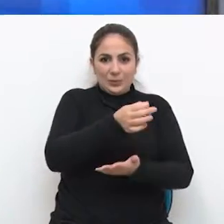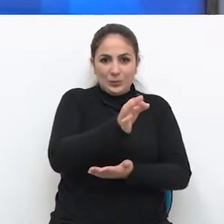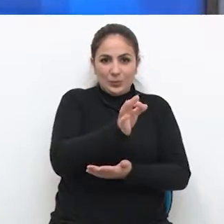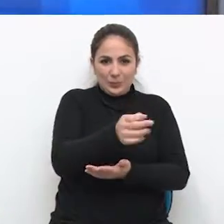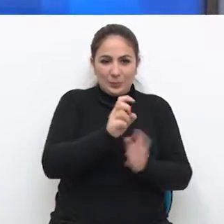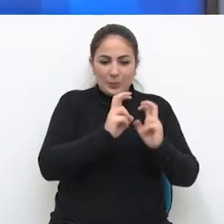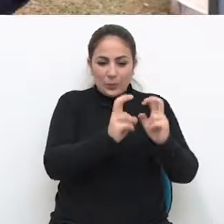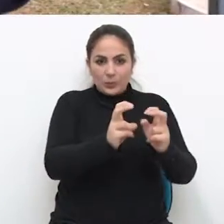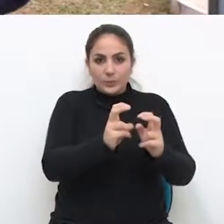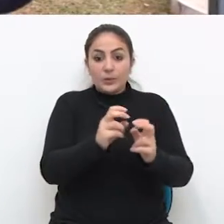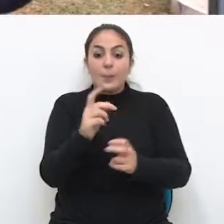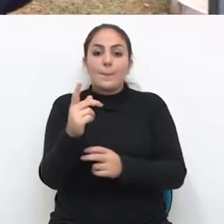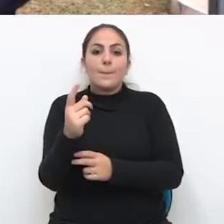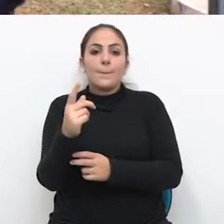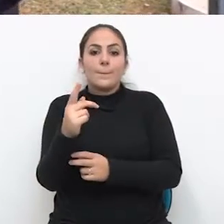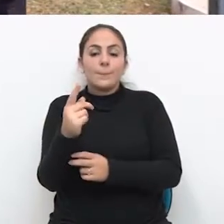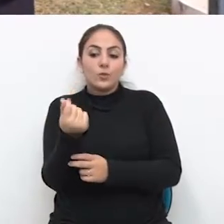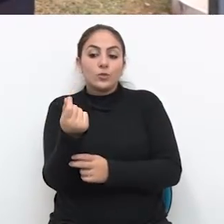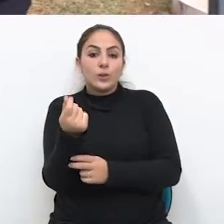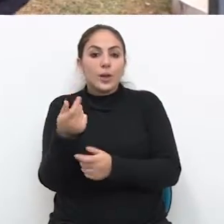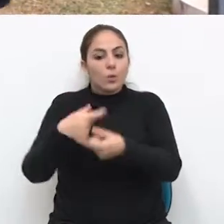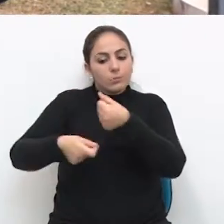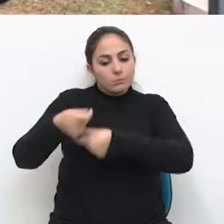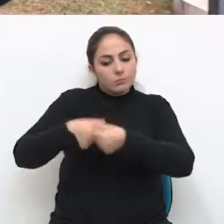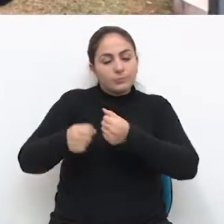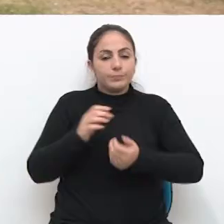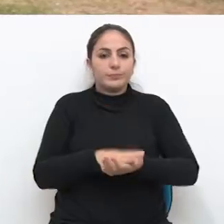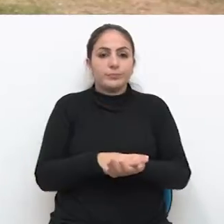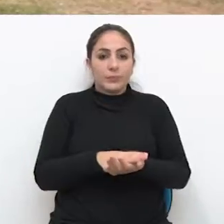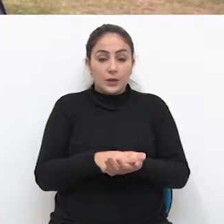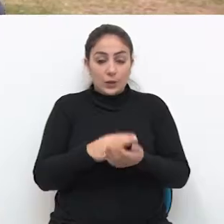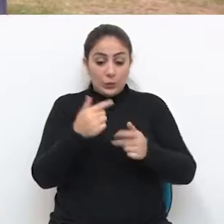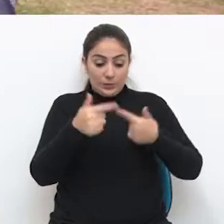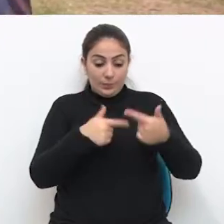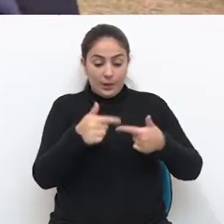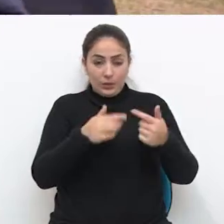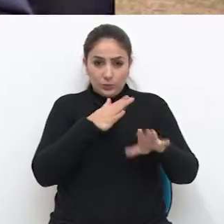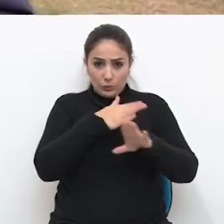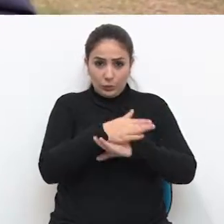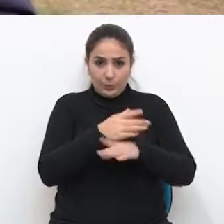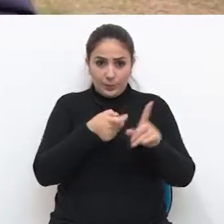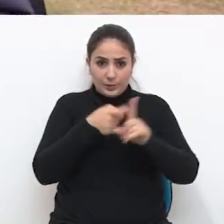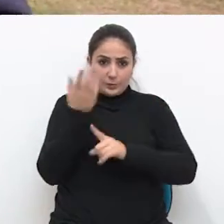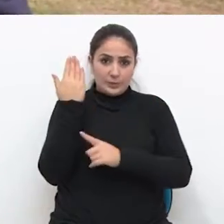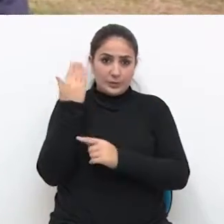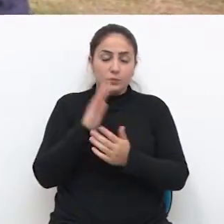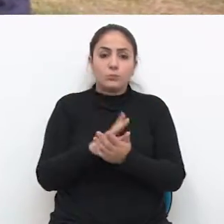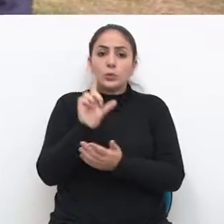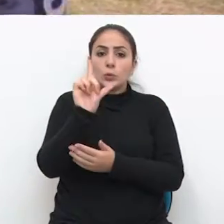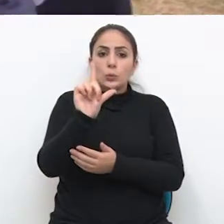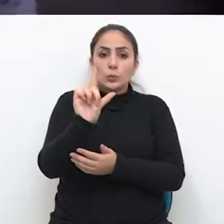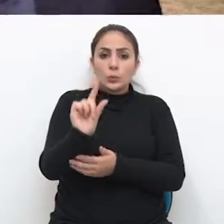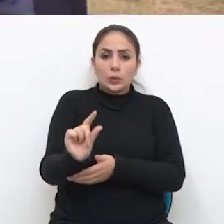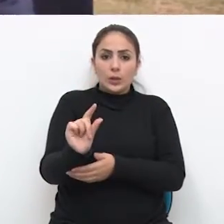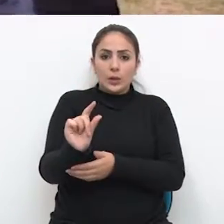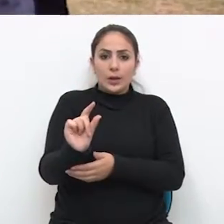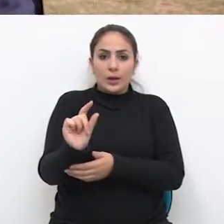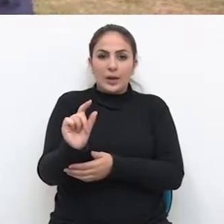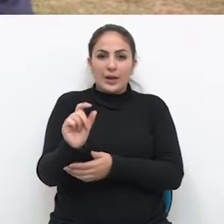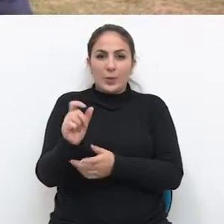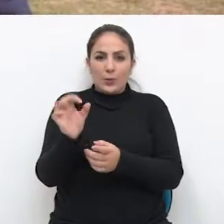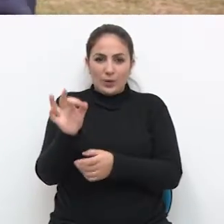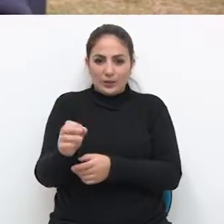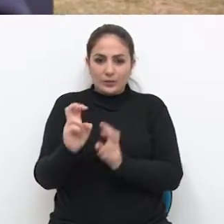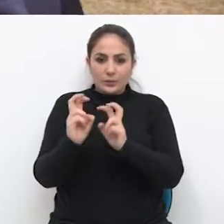em Pecúnia. Com o advento da ordem de serviço que entrou no mês passado, reduziu o vale-transporte de